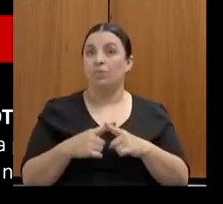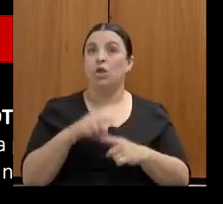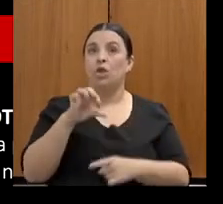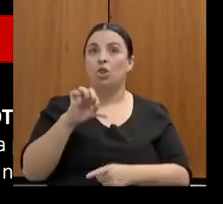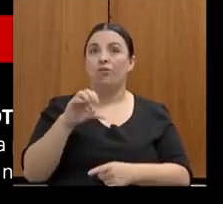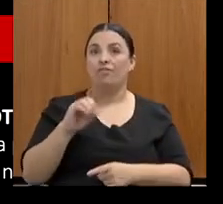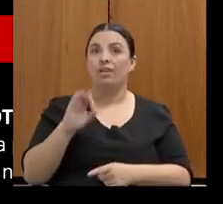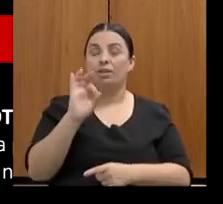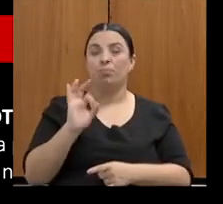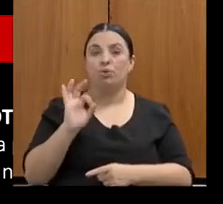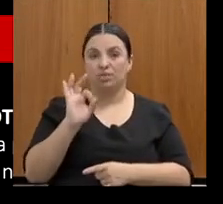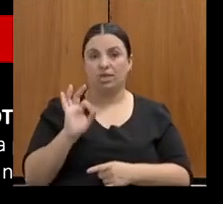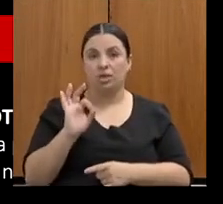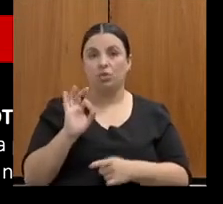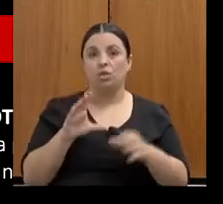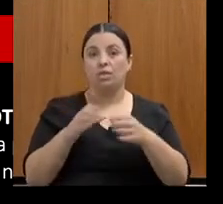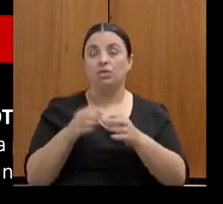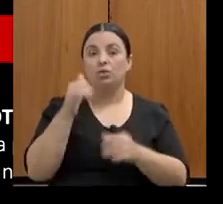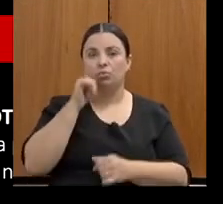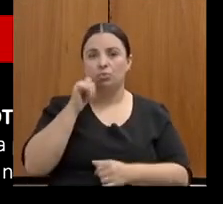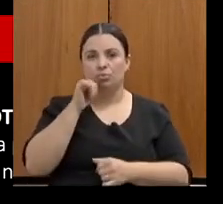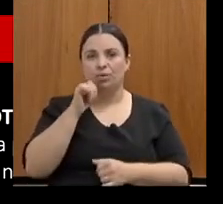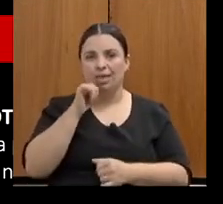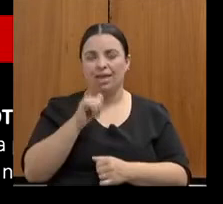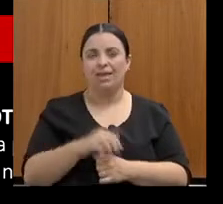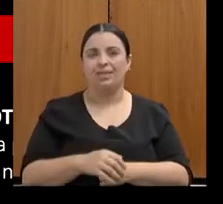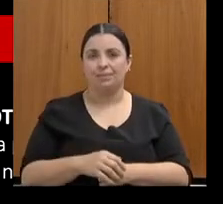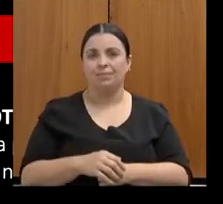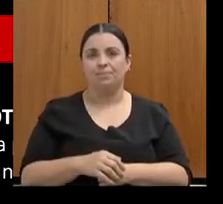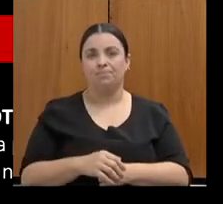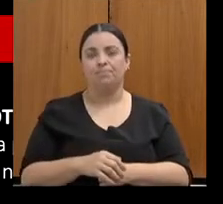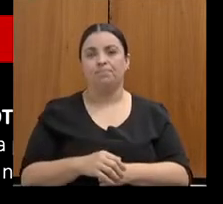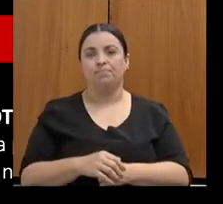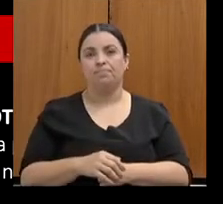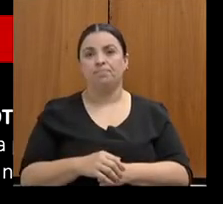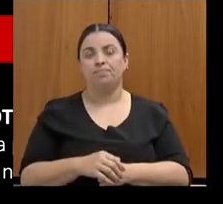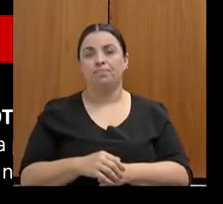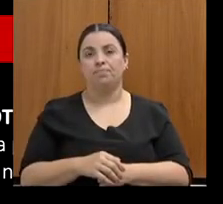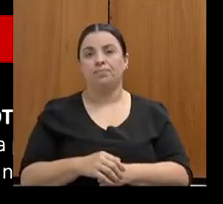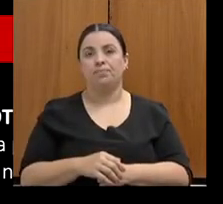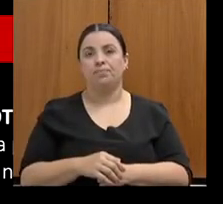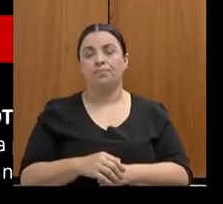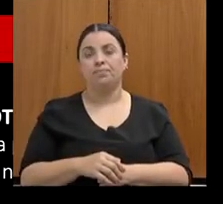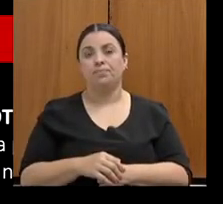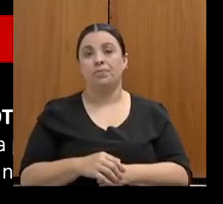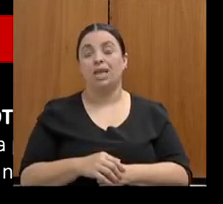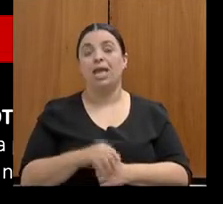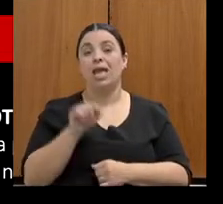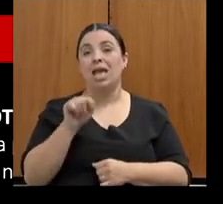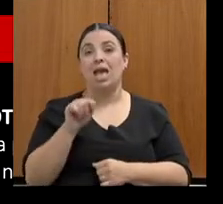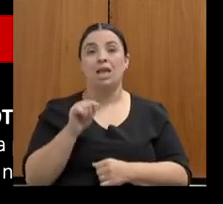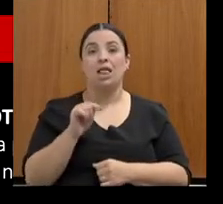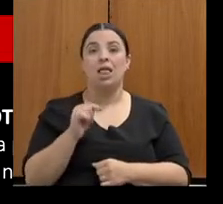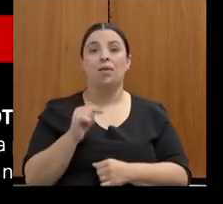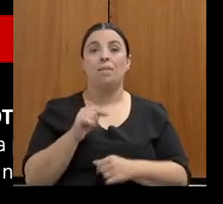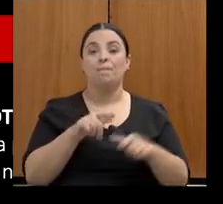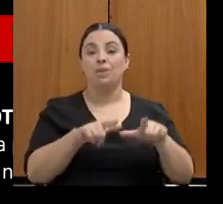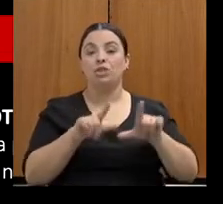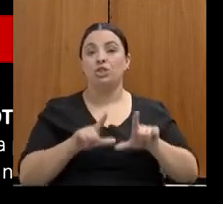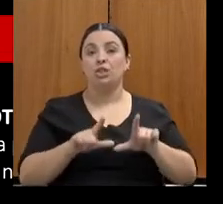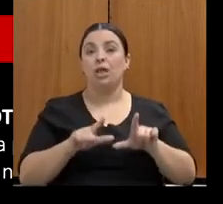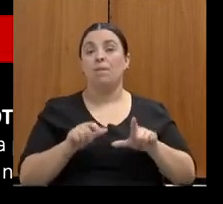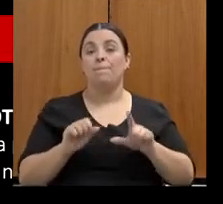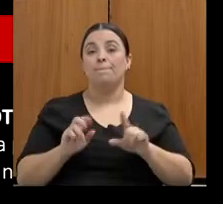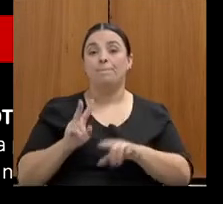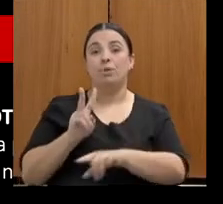dessas mulheres, dessas 209 vítimas de feminicídio, não possuíam medida protetiva de urgência